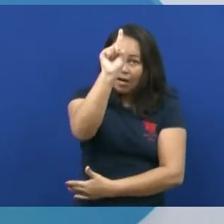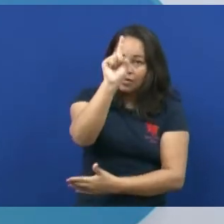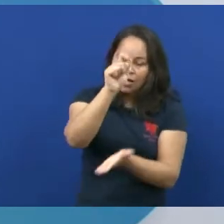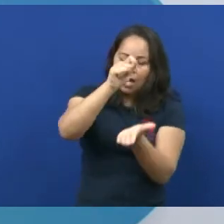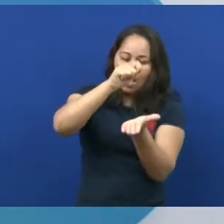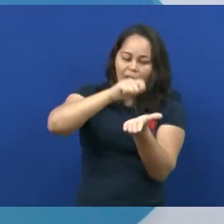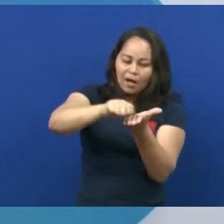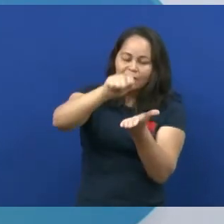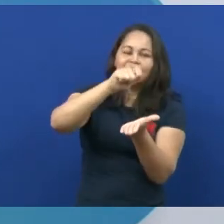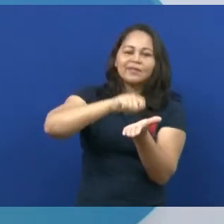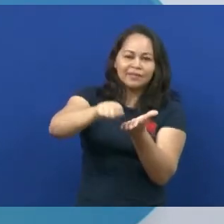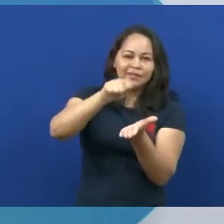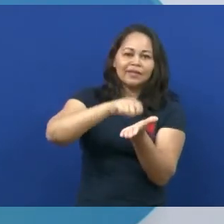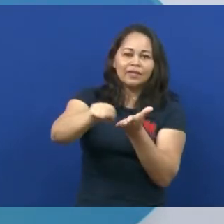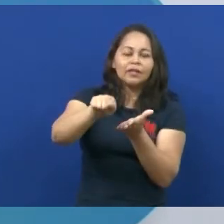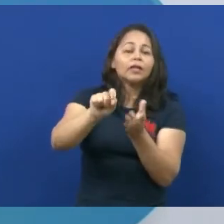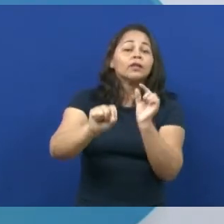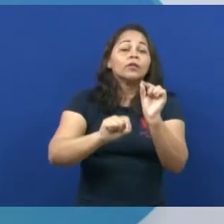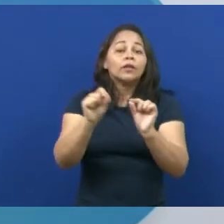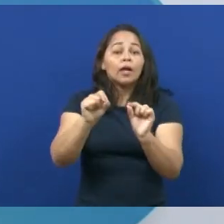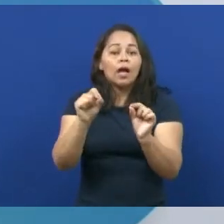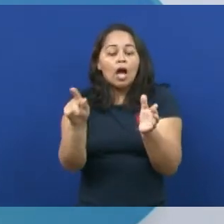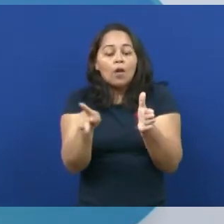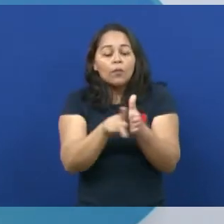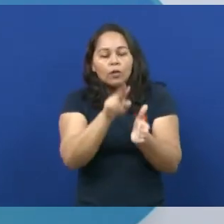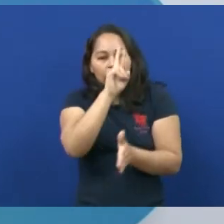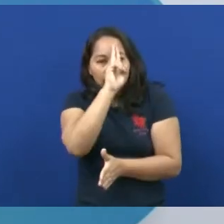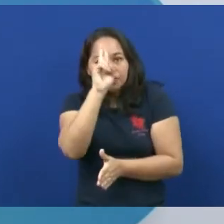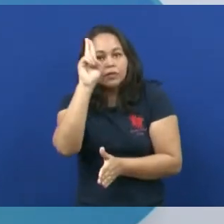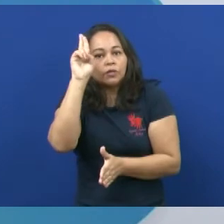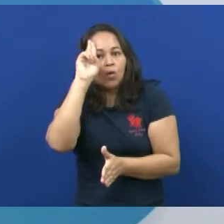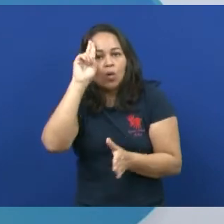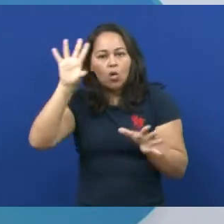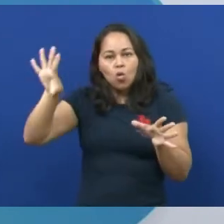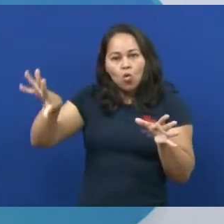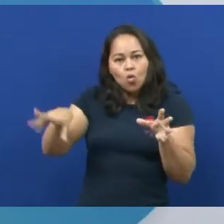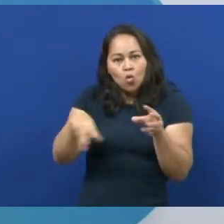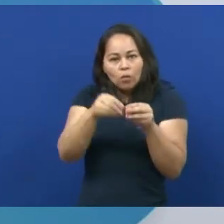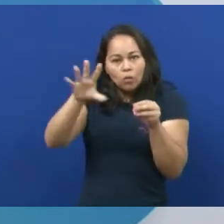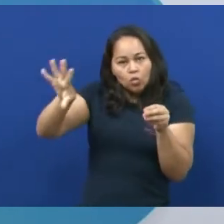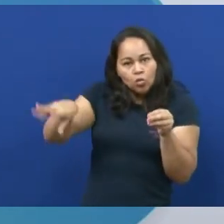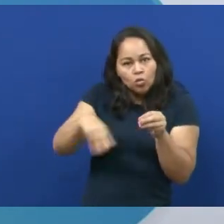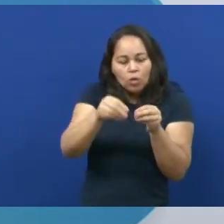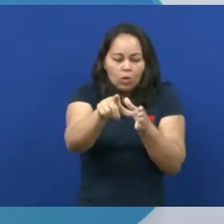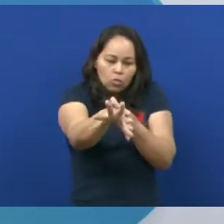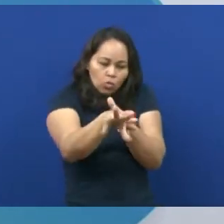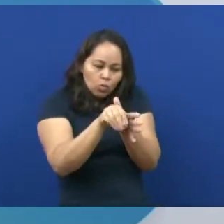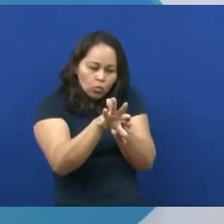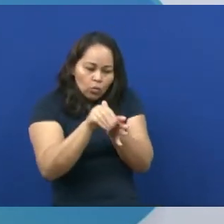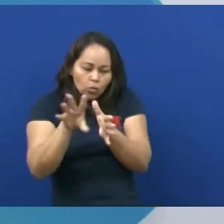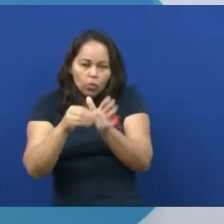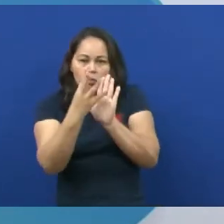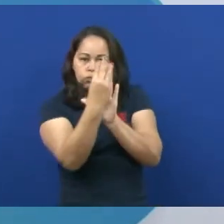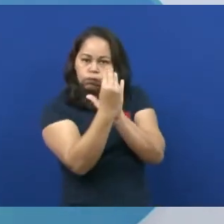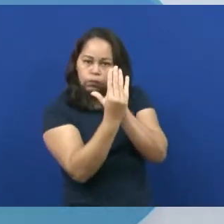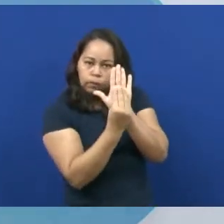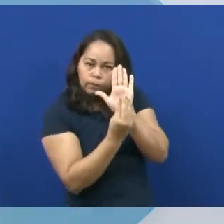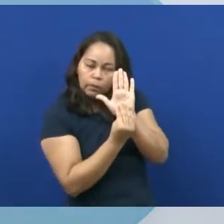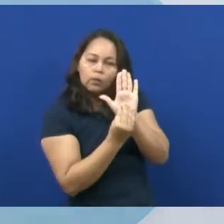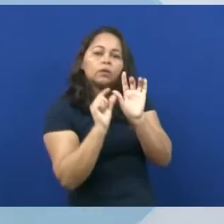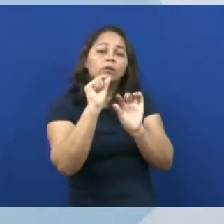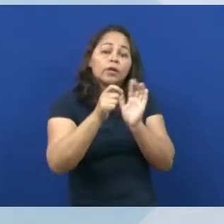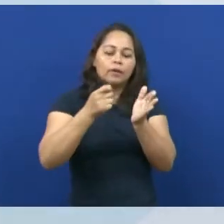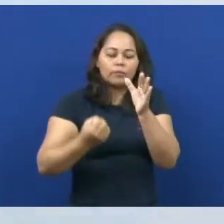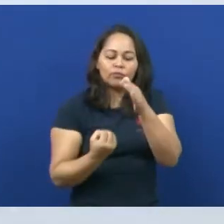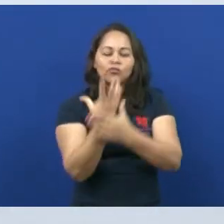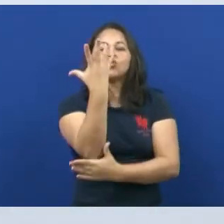-história é o momento onde são acumulados alguns registros que antecedem a escrita. E, com